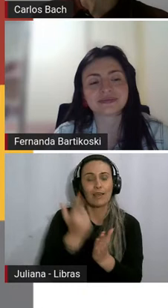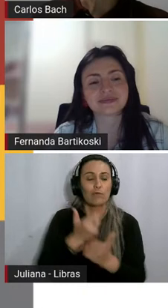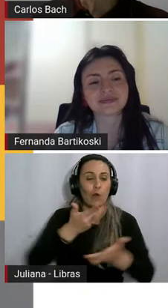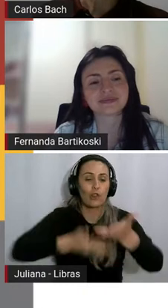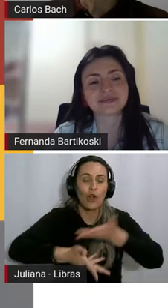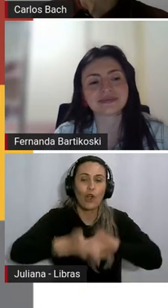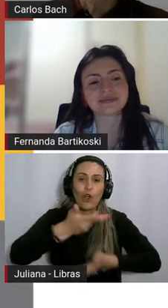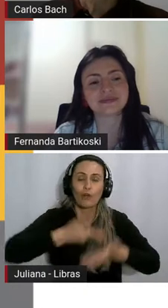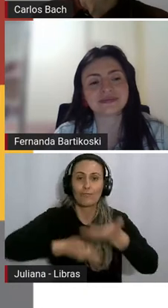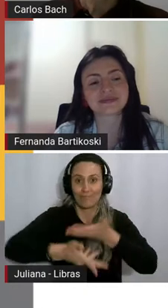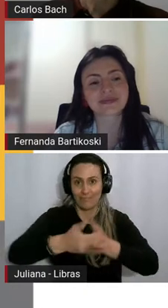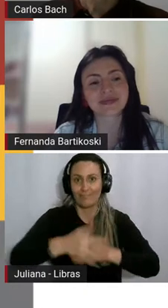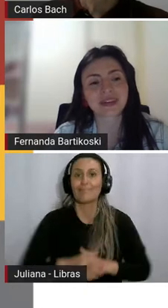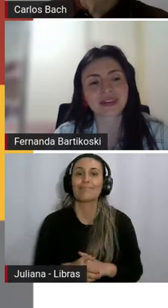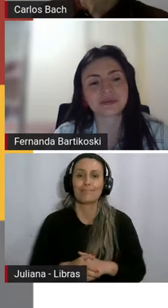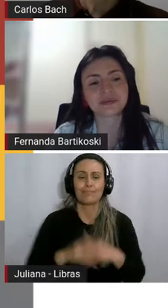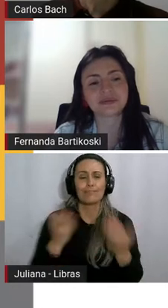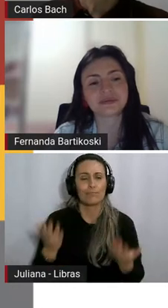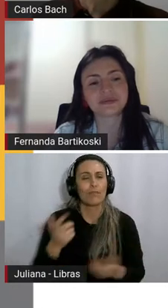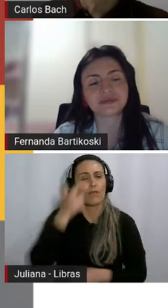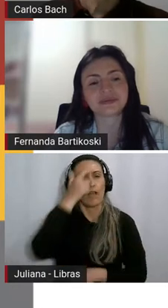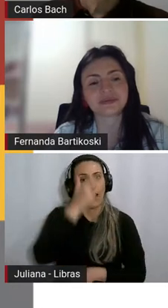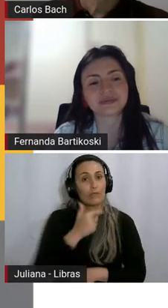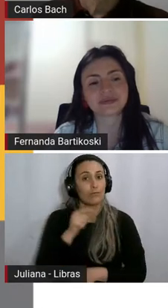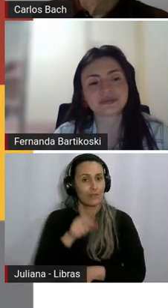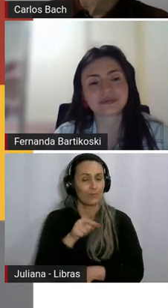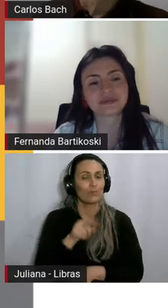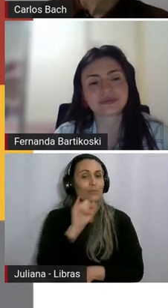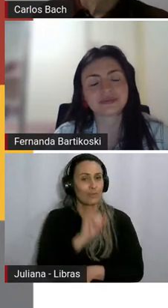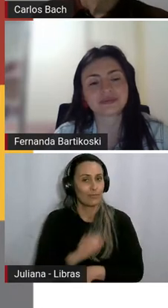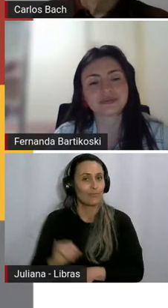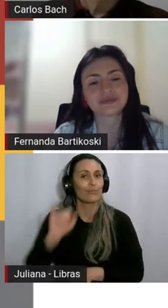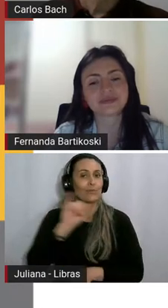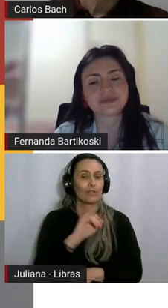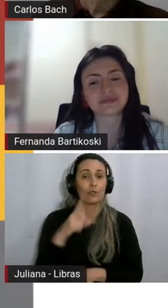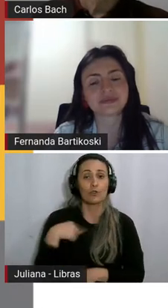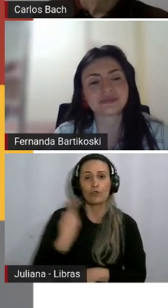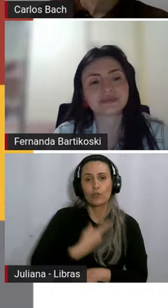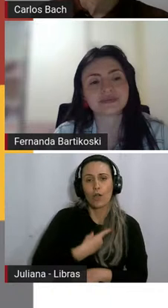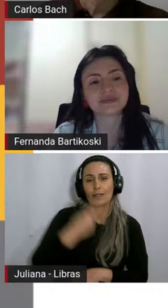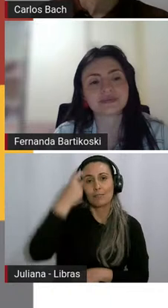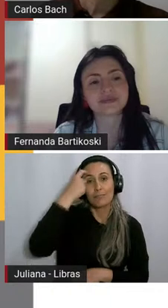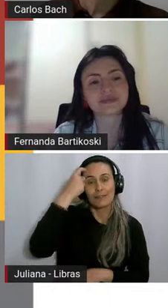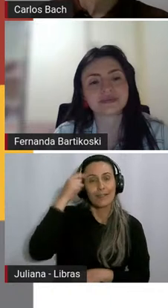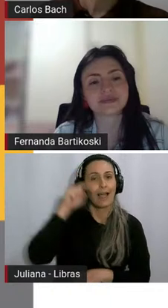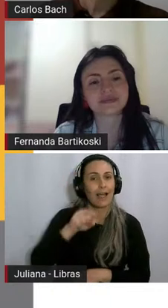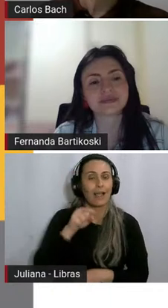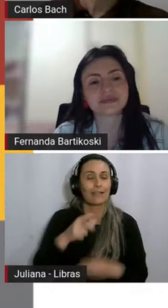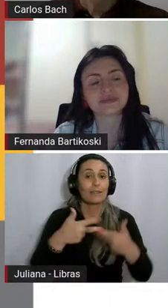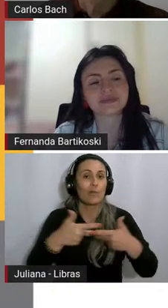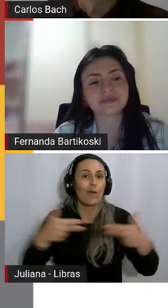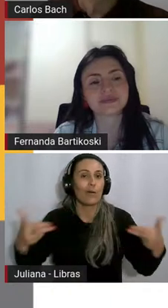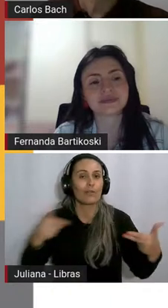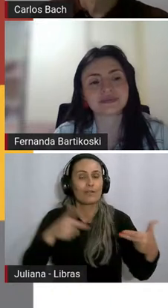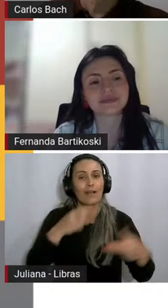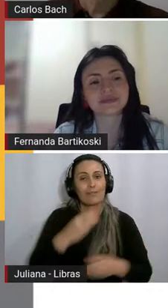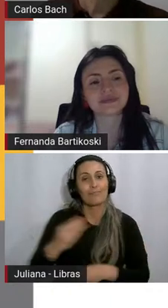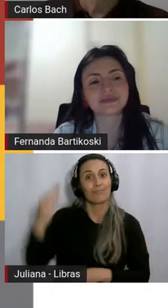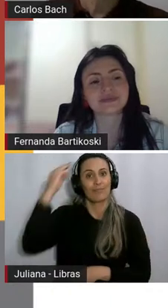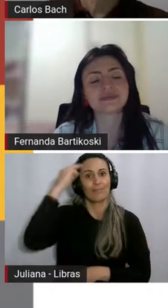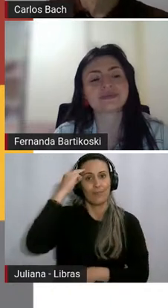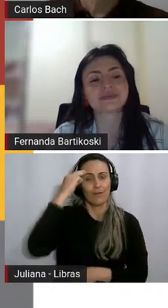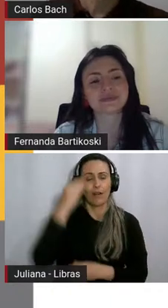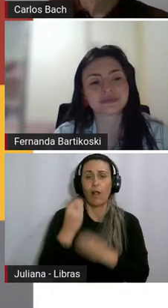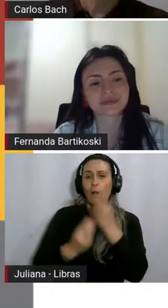é bem importante a gente pensar nessas memórias que eles trazem e como isso pode se